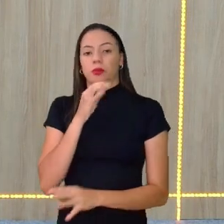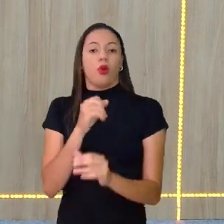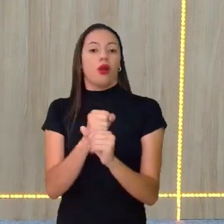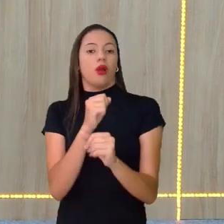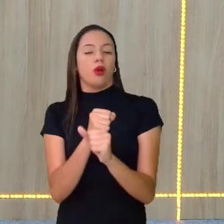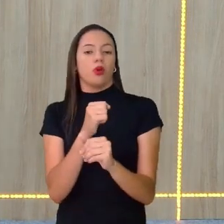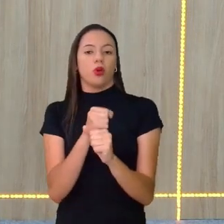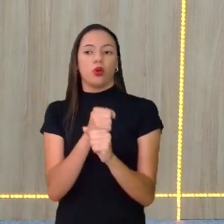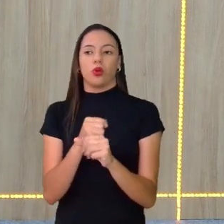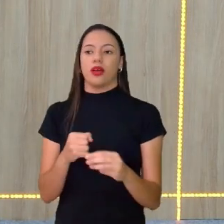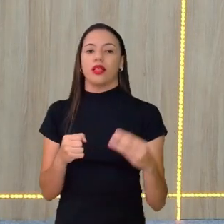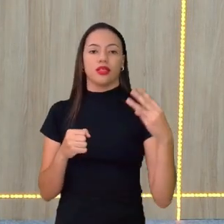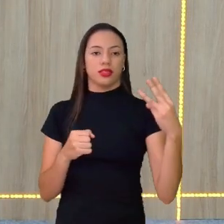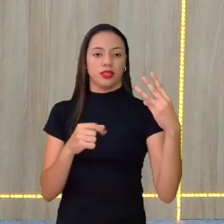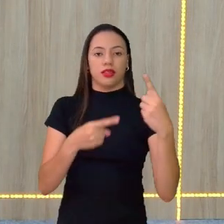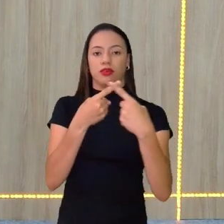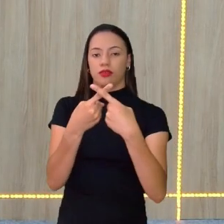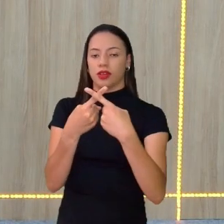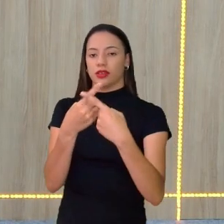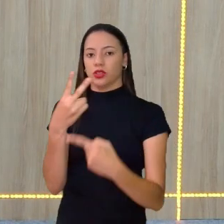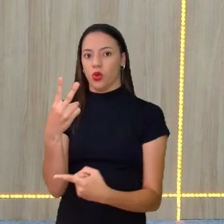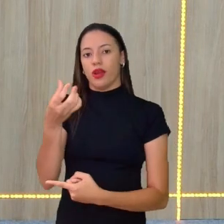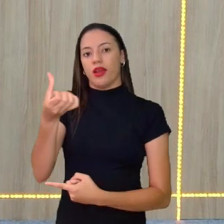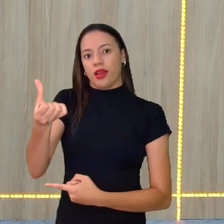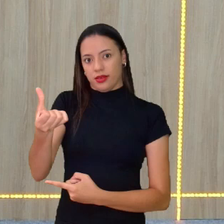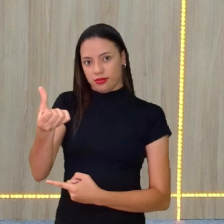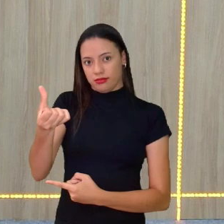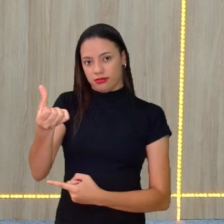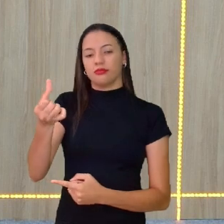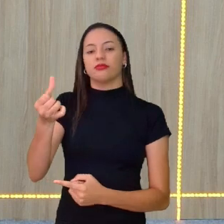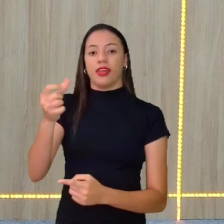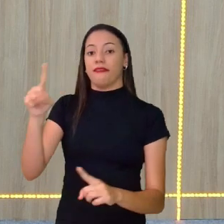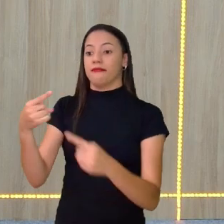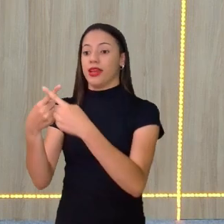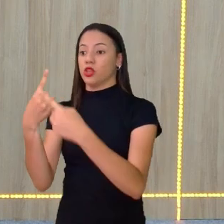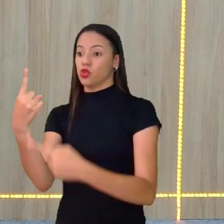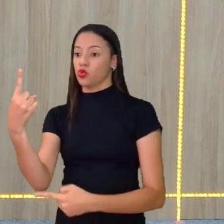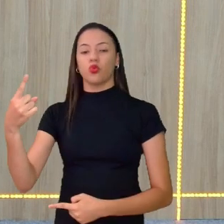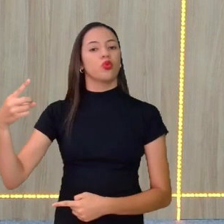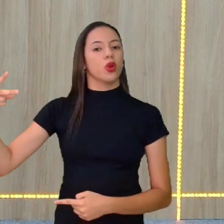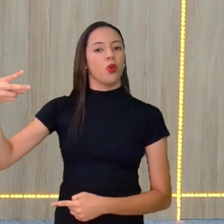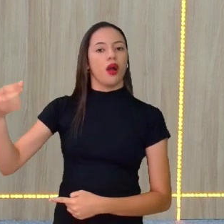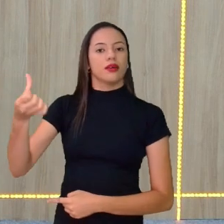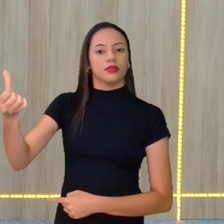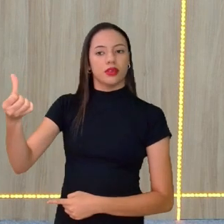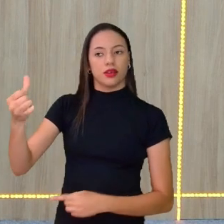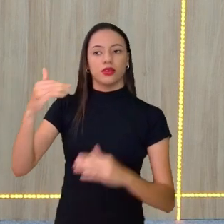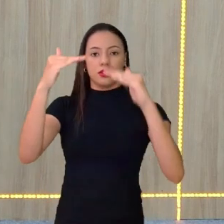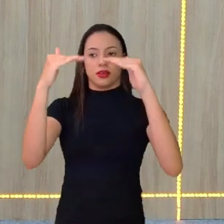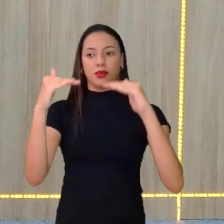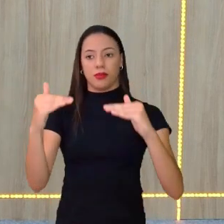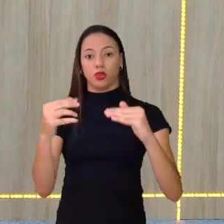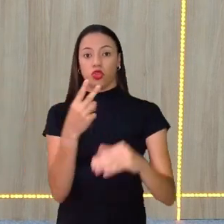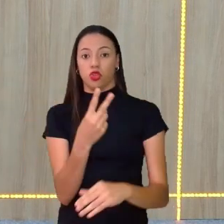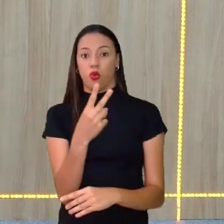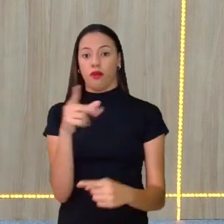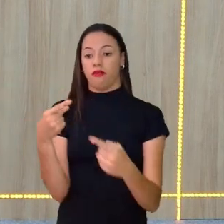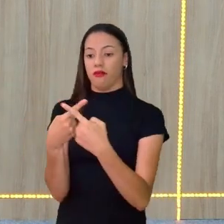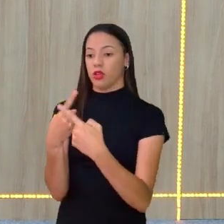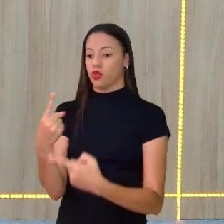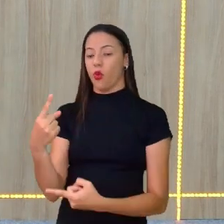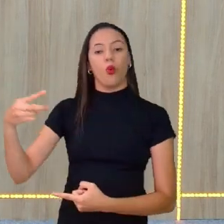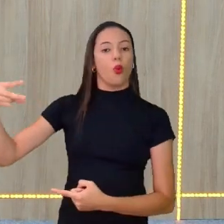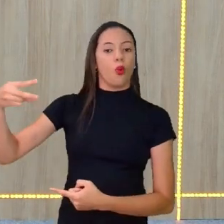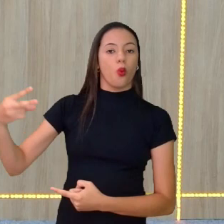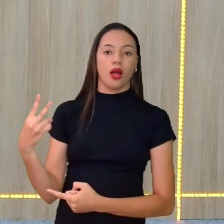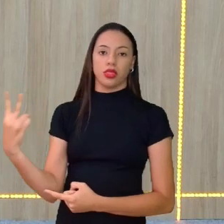cálculo. Três vezes dois, seis vezes um, seis. E aqui, dois vezes um, dois. E fazer seis